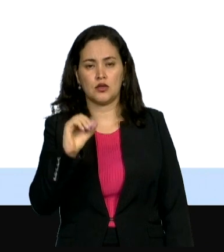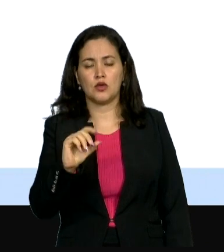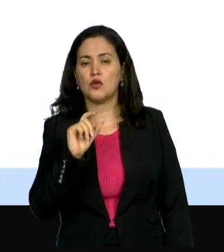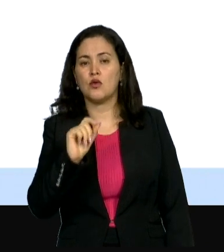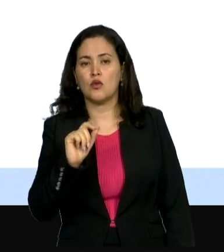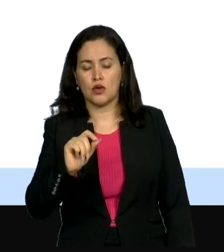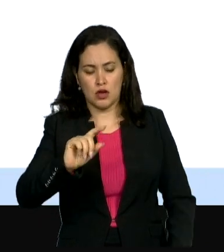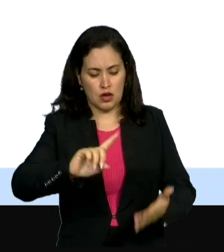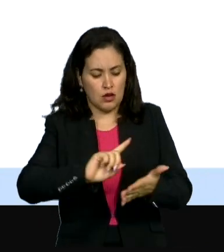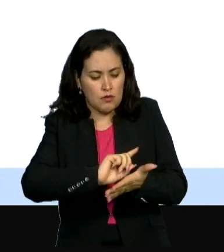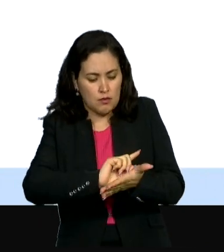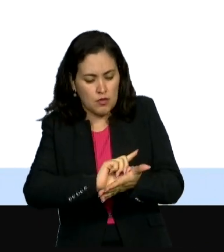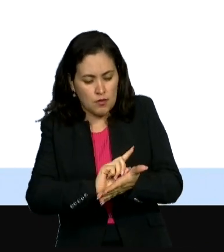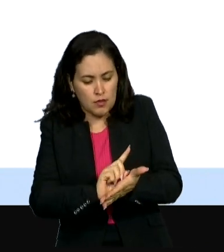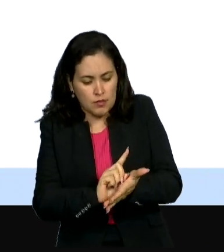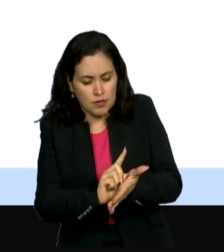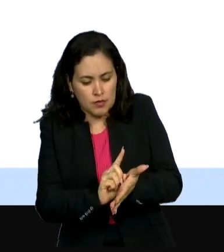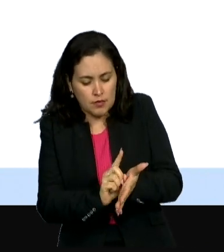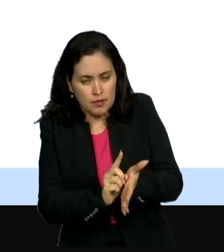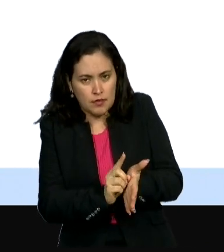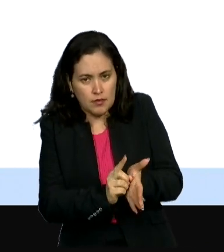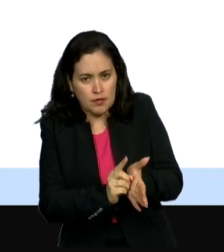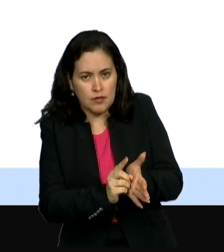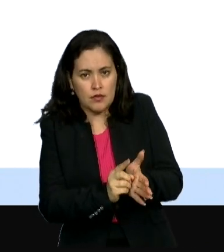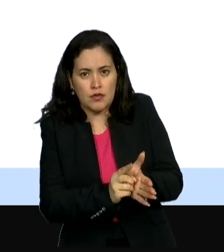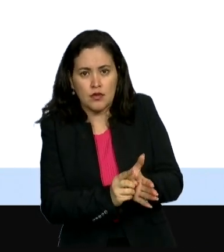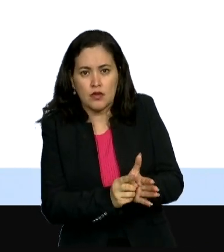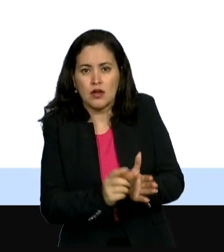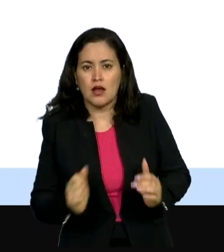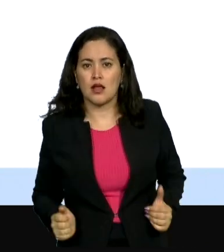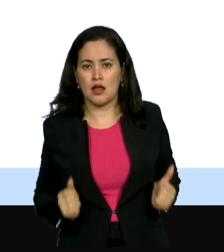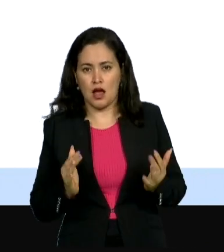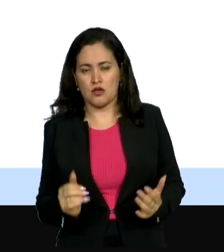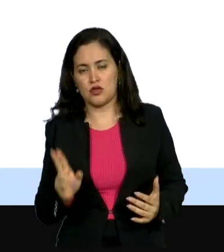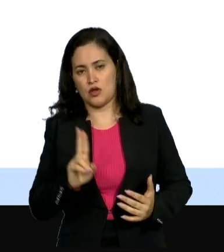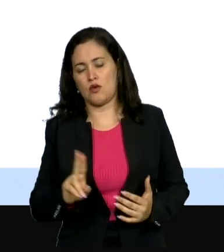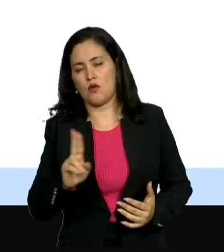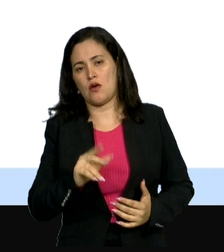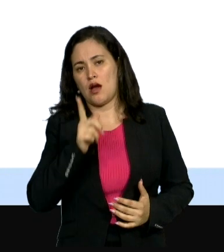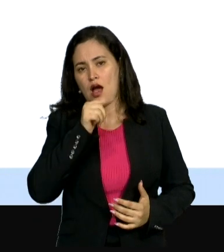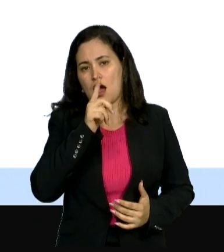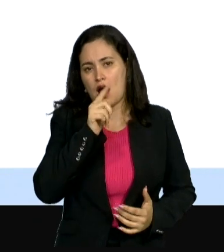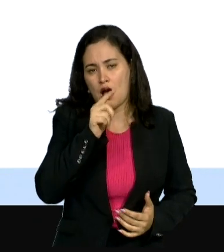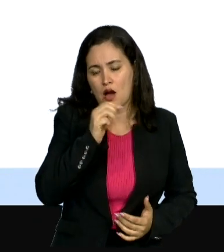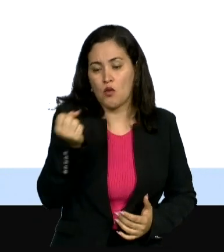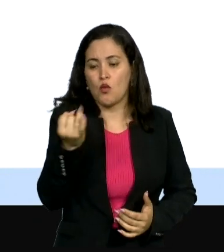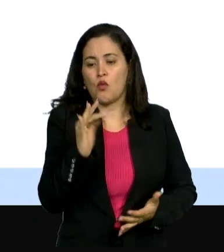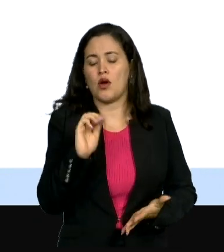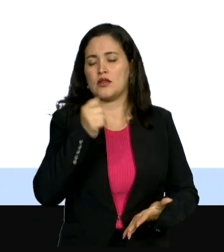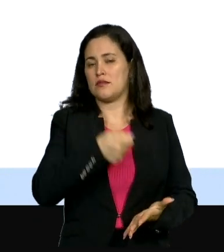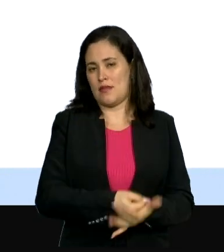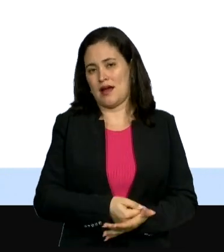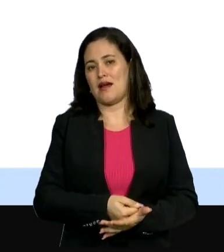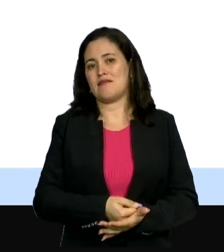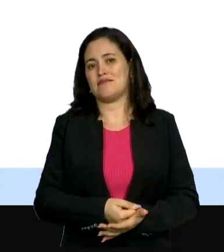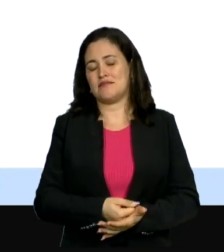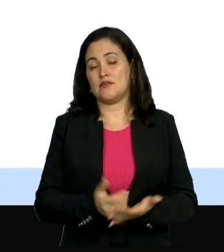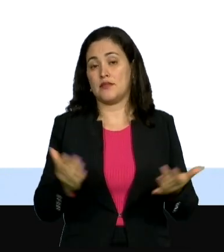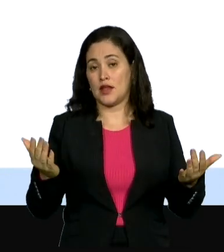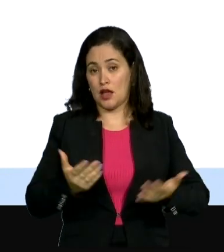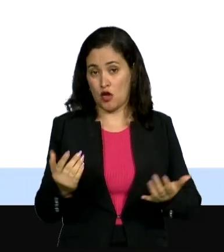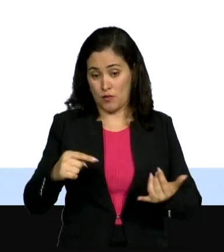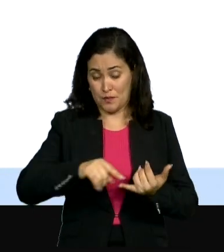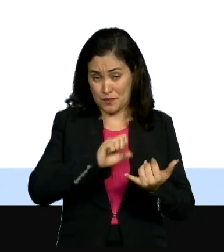Luís são hidrometradas. Com esse investimento que será feito agora em São Luís, em Barra do Corda, em Interatriz,